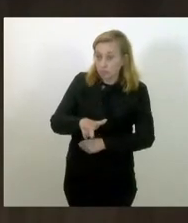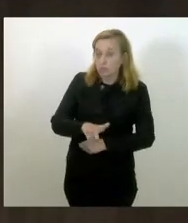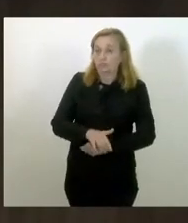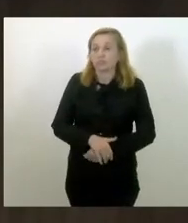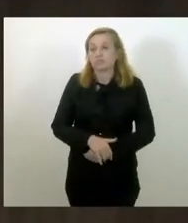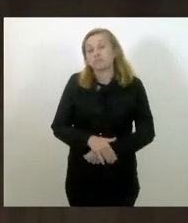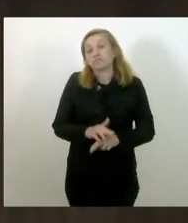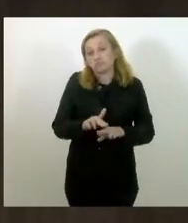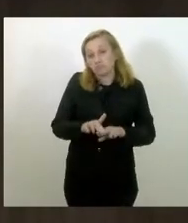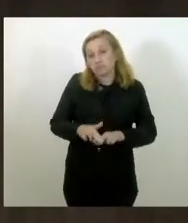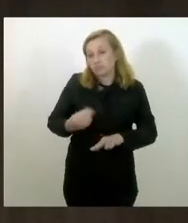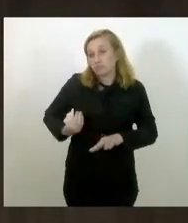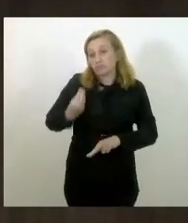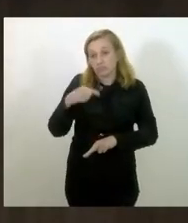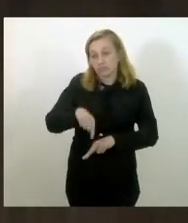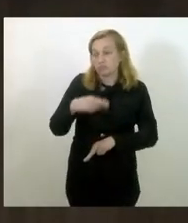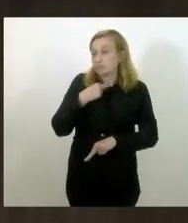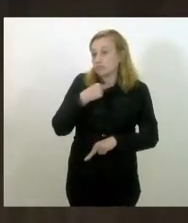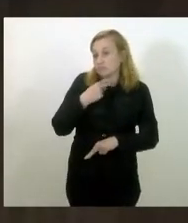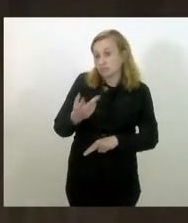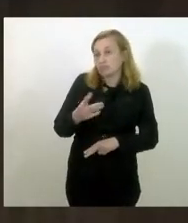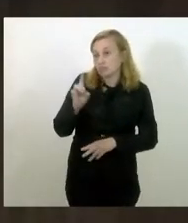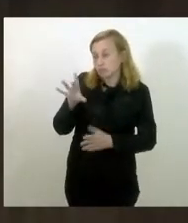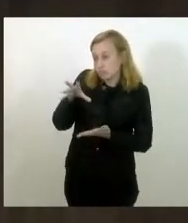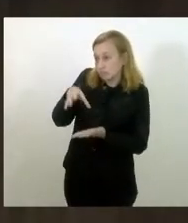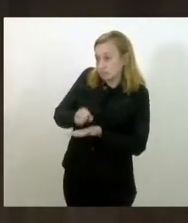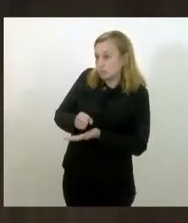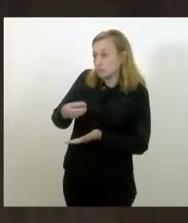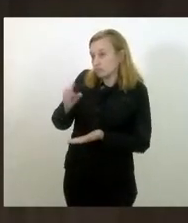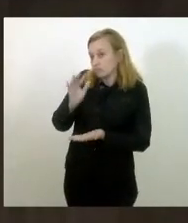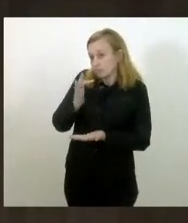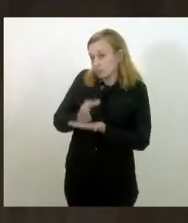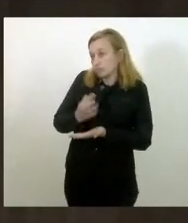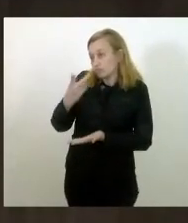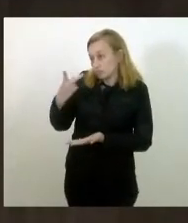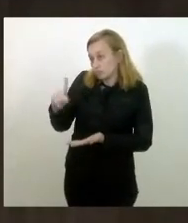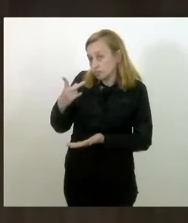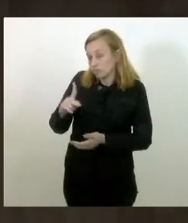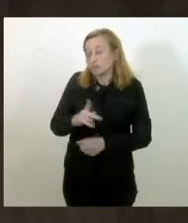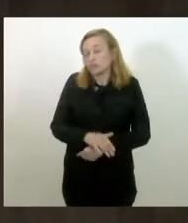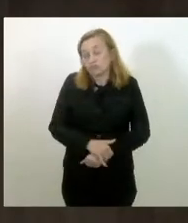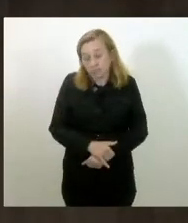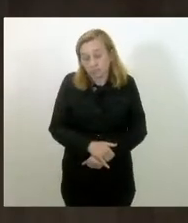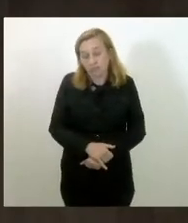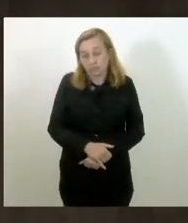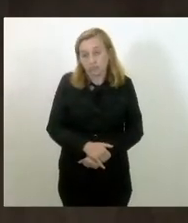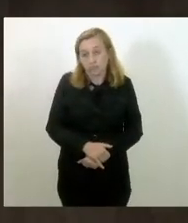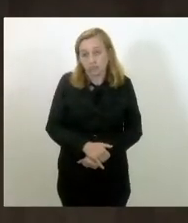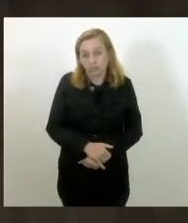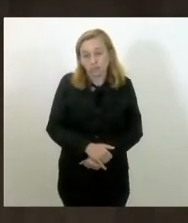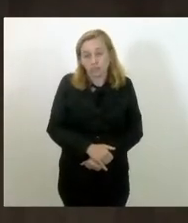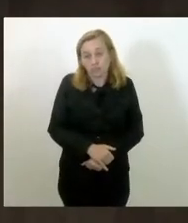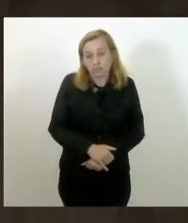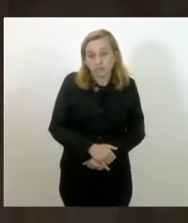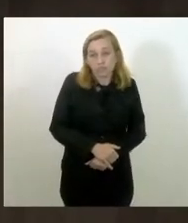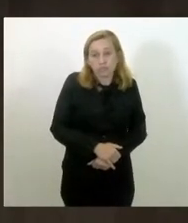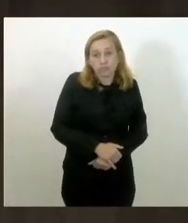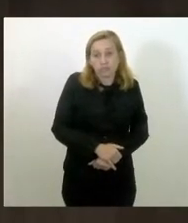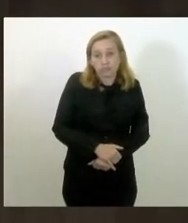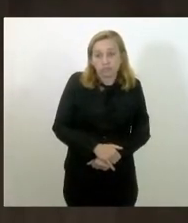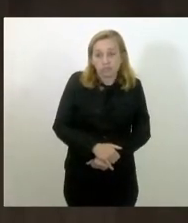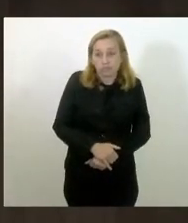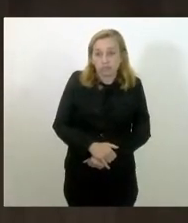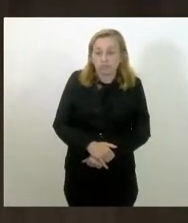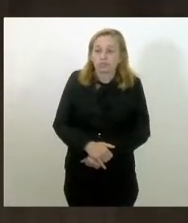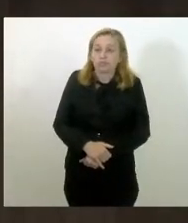não pode estar aqui no plenário. Estou só registrando. Porque ela não está ausente porque deseja. Ela não pode sair de casa porque está